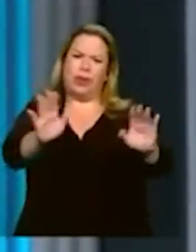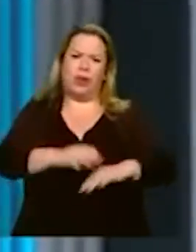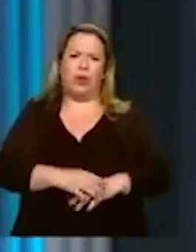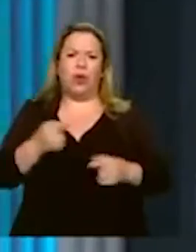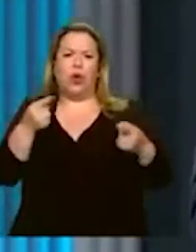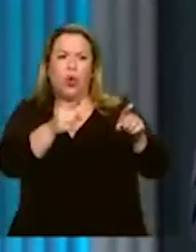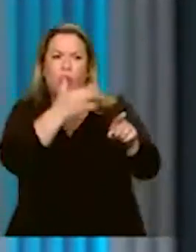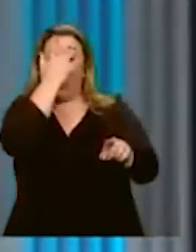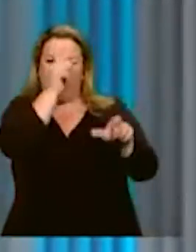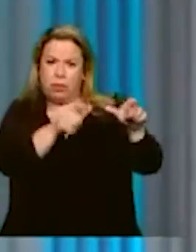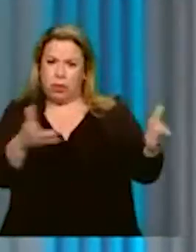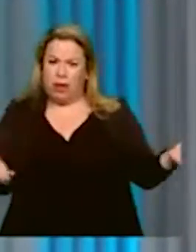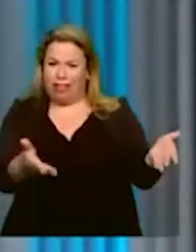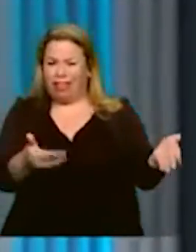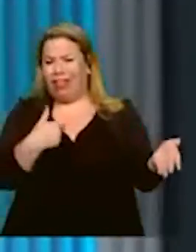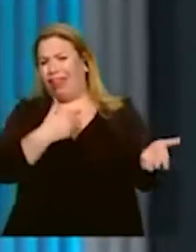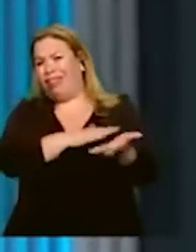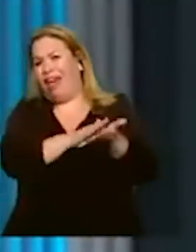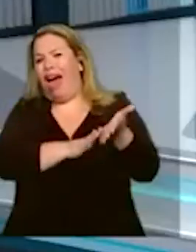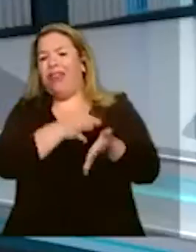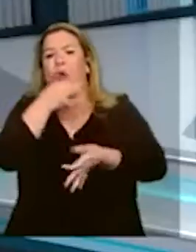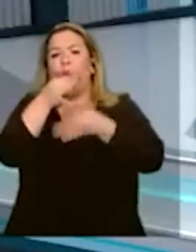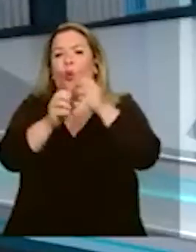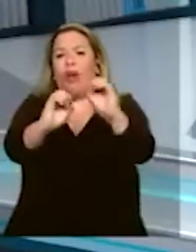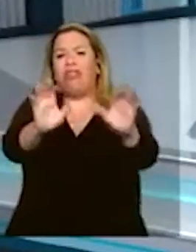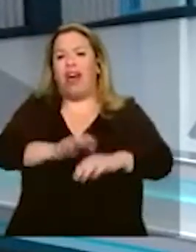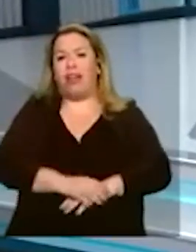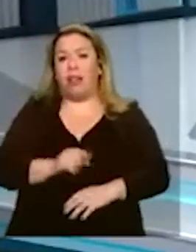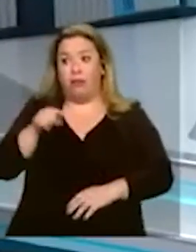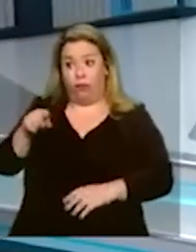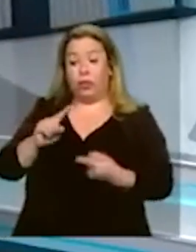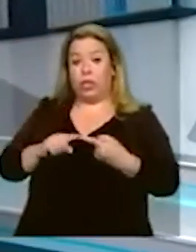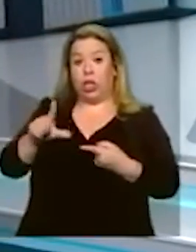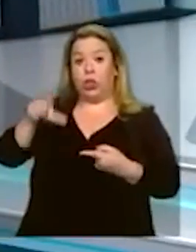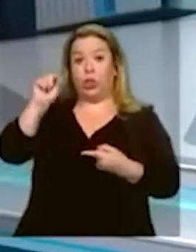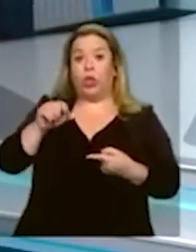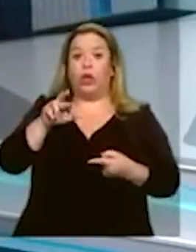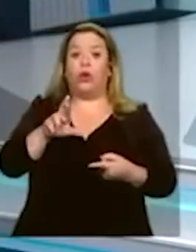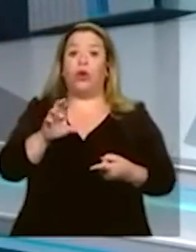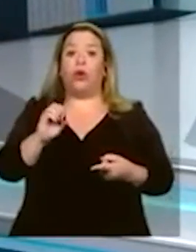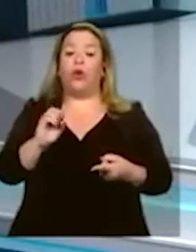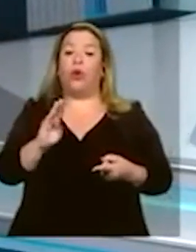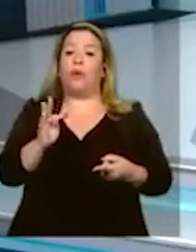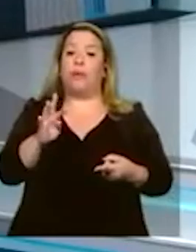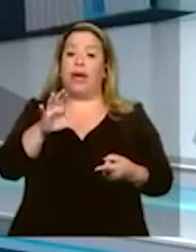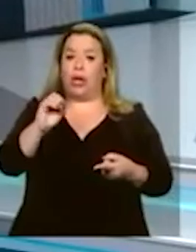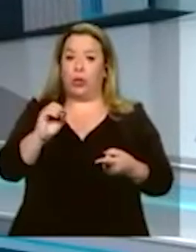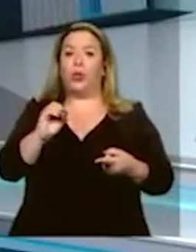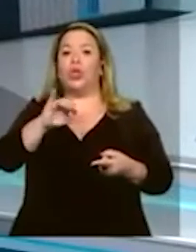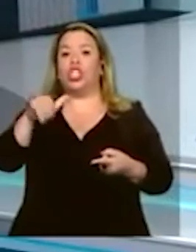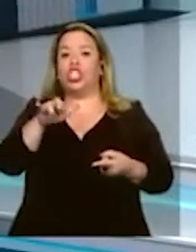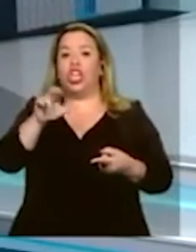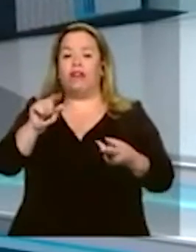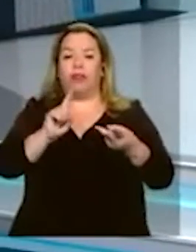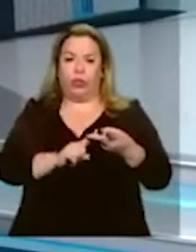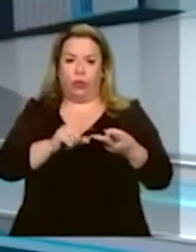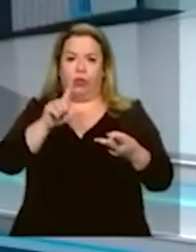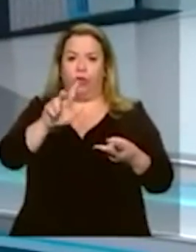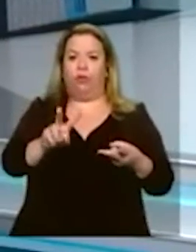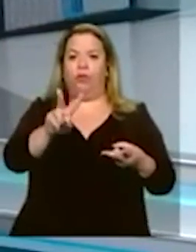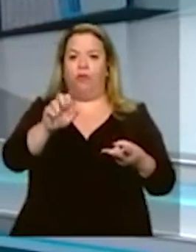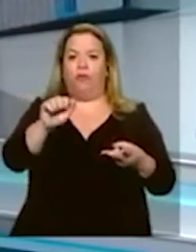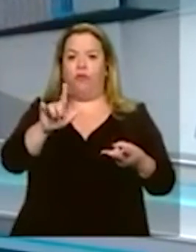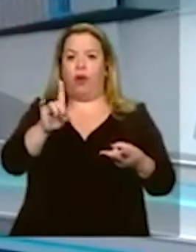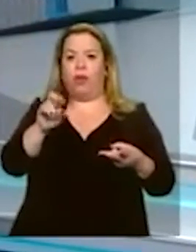pessoas que não estão aqui para se defender. Mas você também escolheu Roberto Jefferson, Valdemar da Costa Neto. Você fez as suas escolhas.